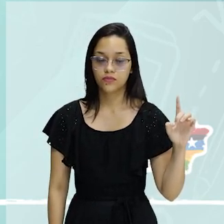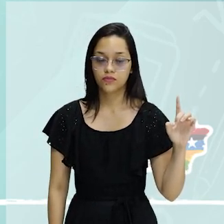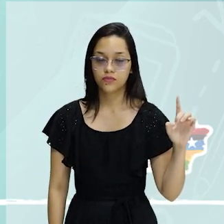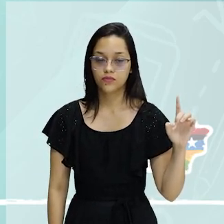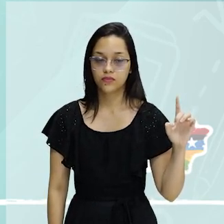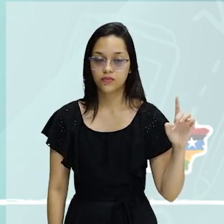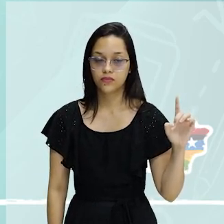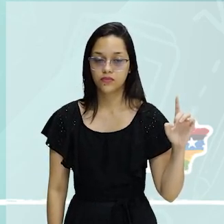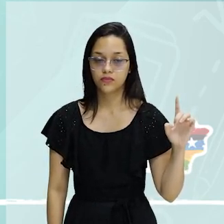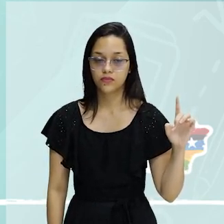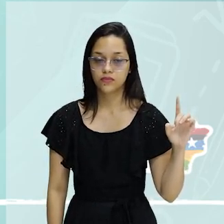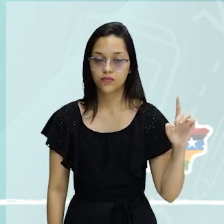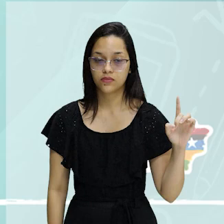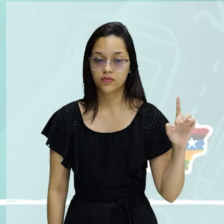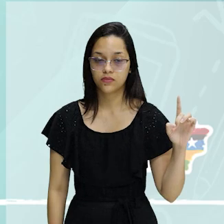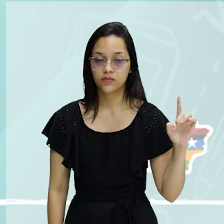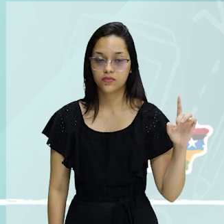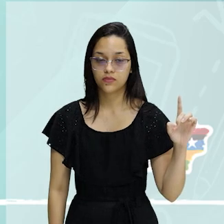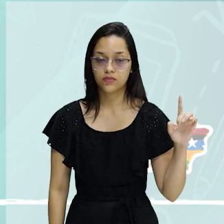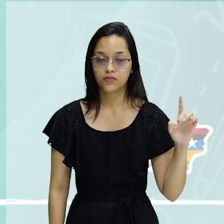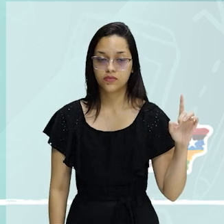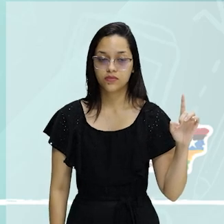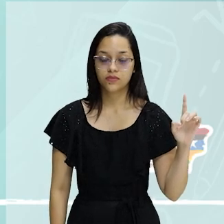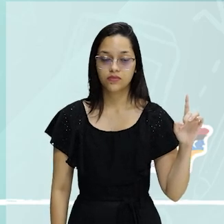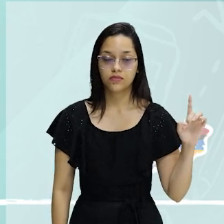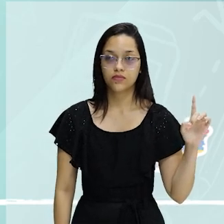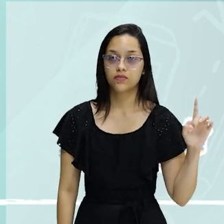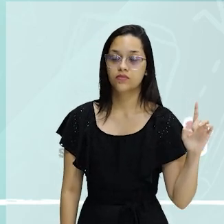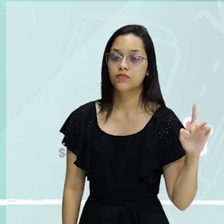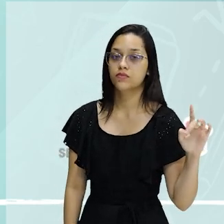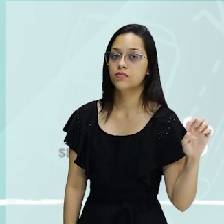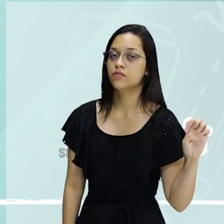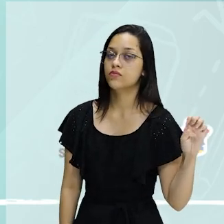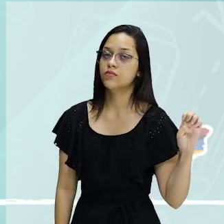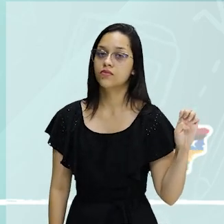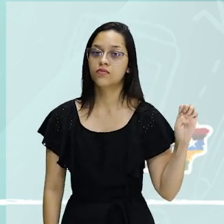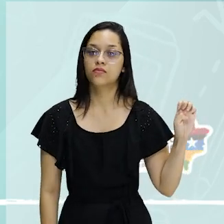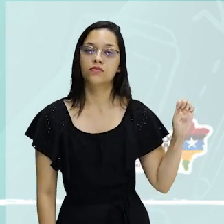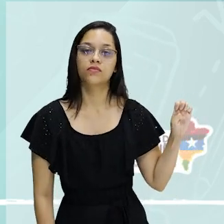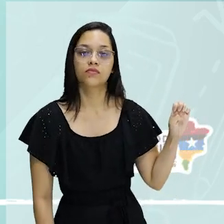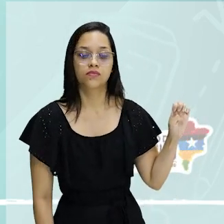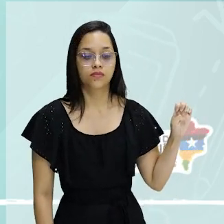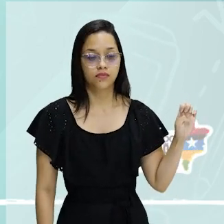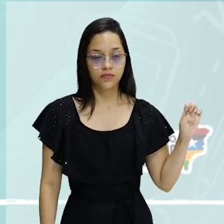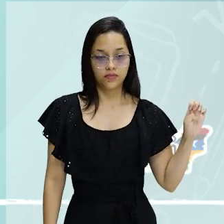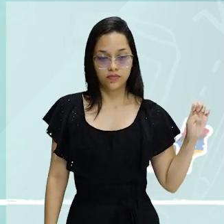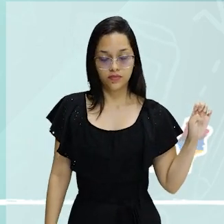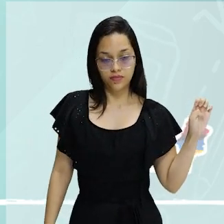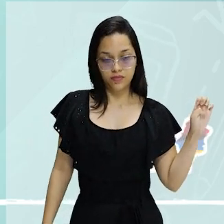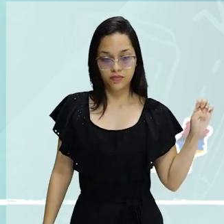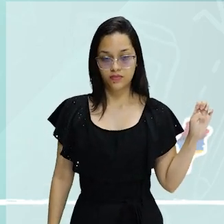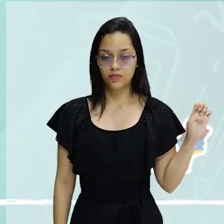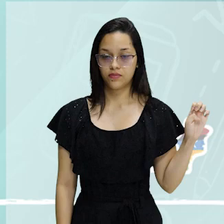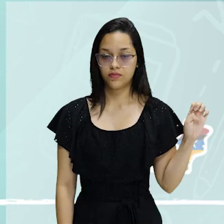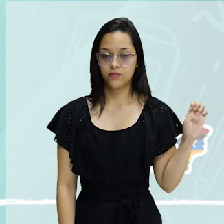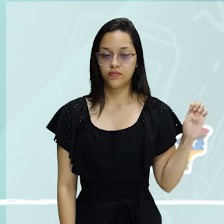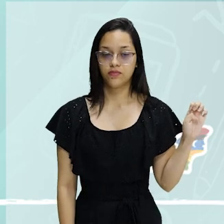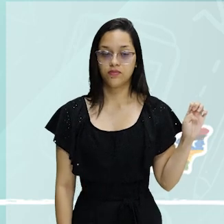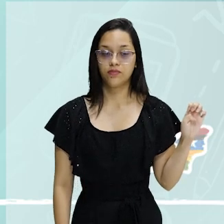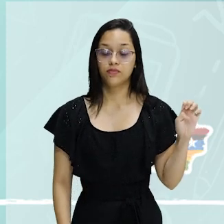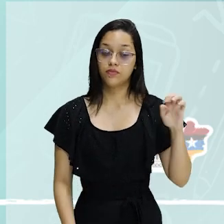Letra D, facilita a pesquisa. Interessante isso aí, né? Ou possibilita ao leitor escolher seu próprio percurso de leitura.